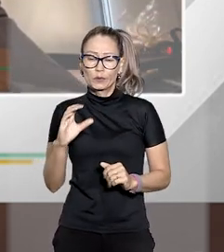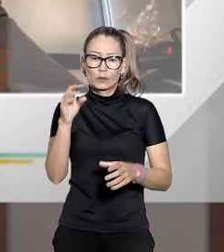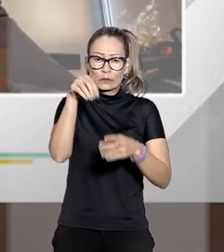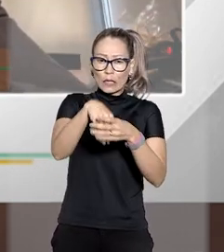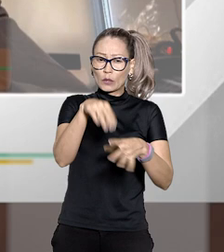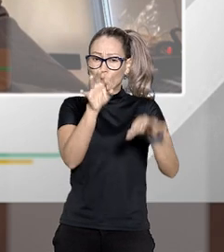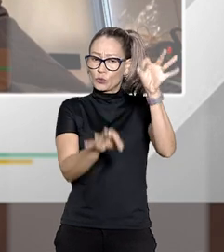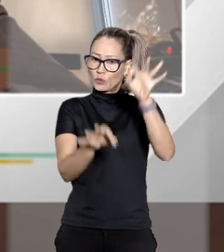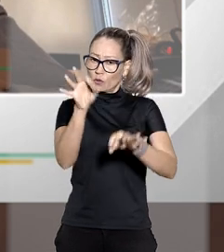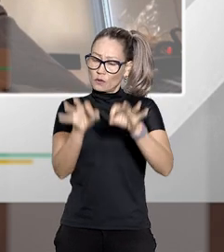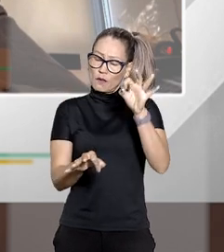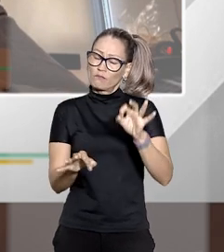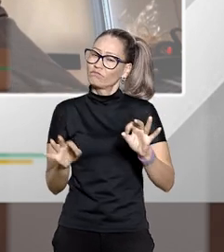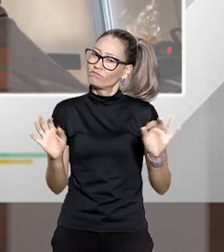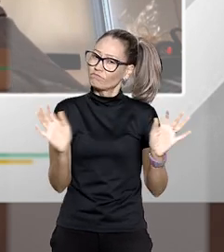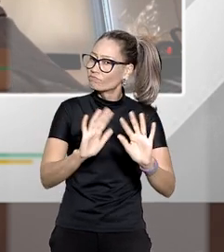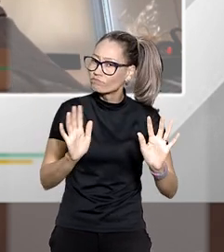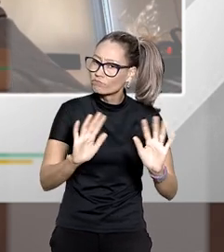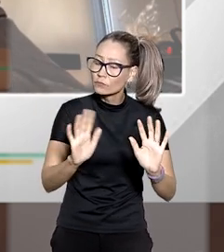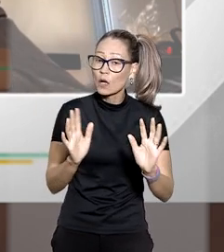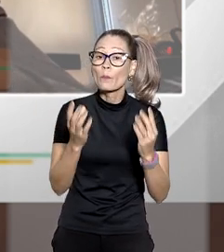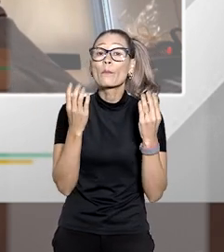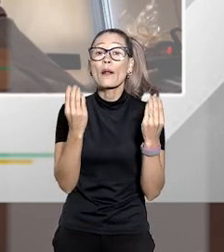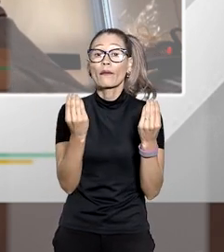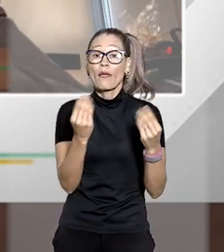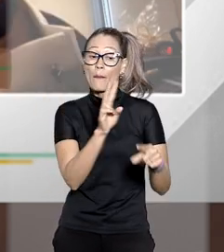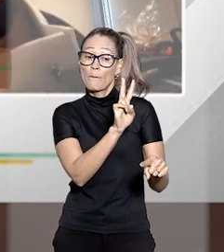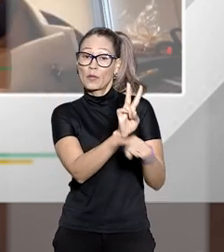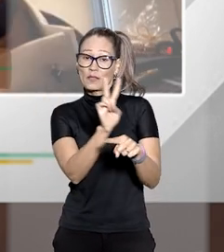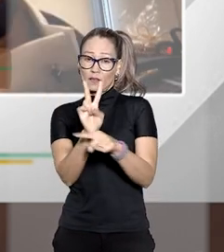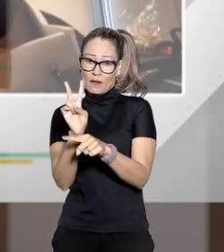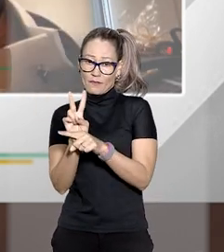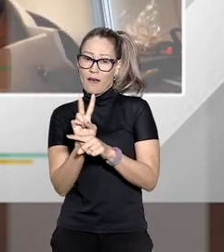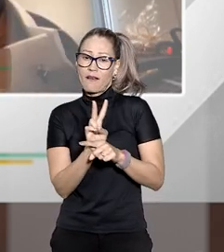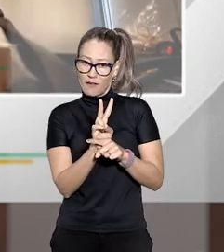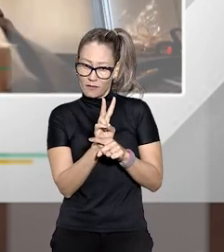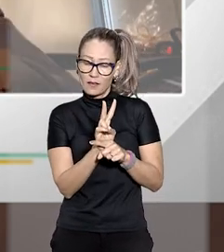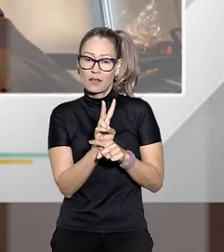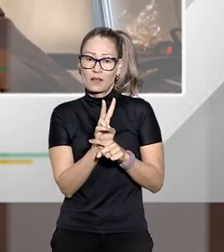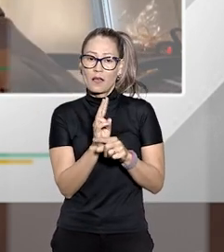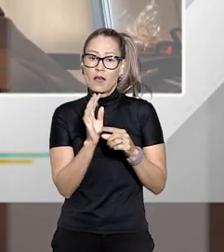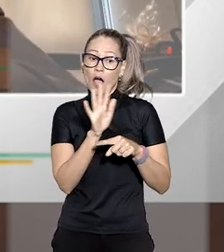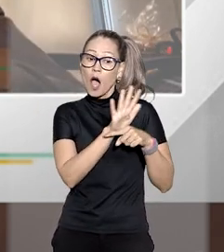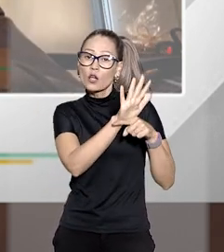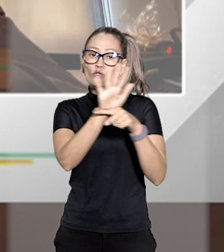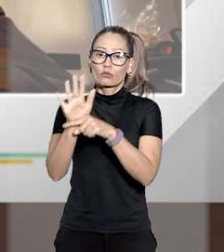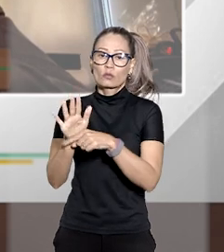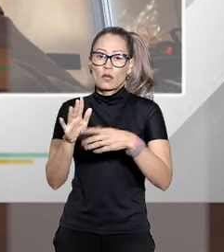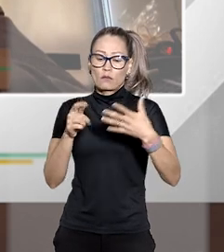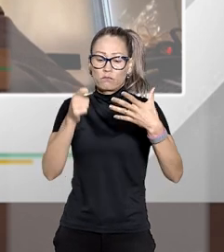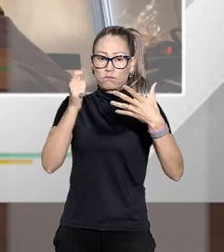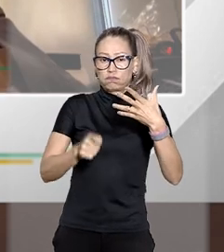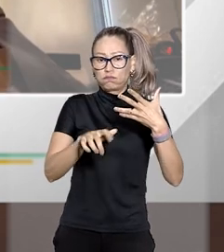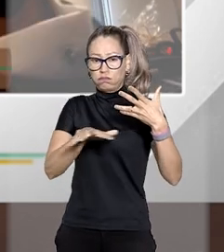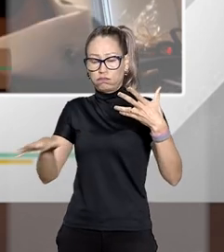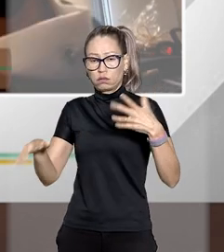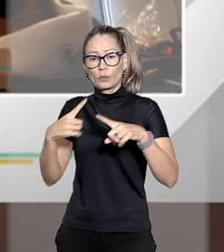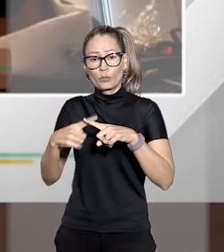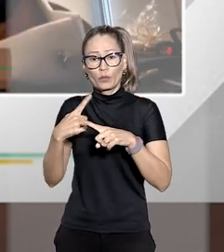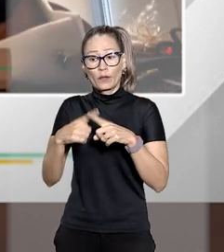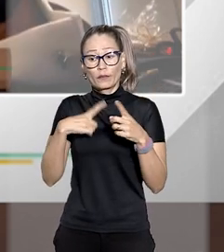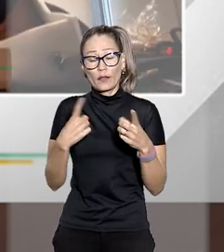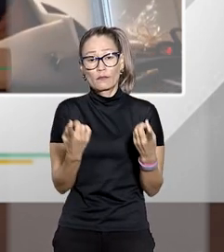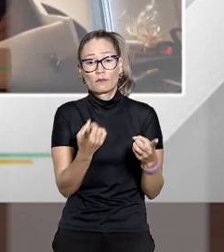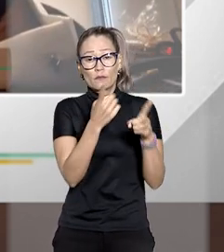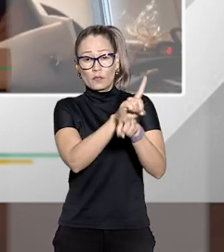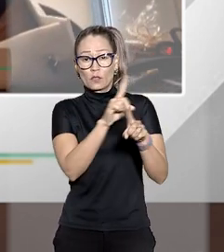âmbito dos juizados mas a meu senti veio para na realidade preservar a jurisprudência por quê? se não houver divergência